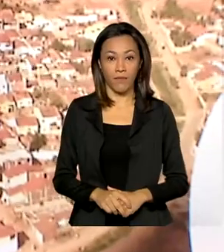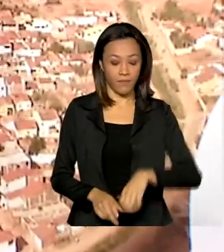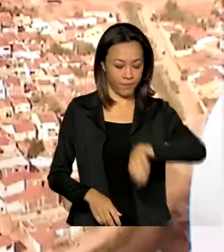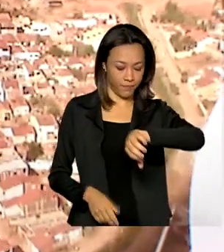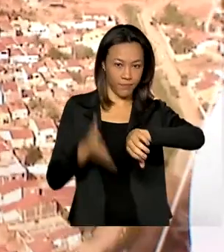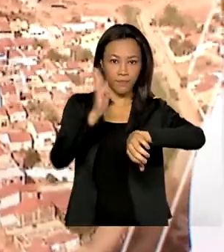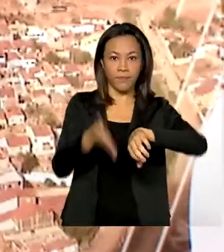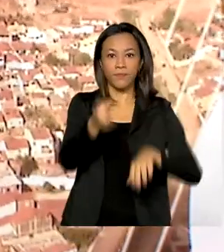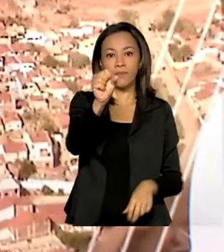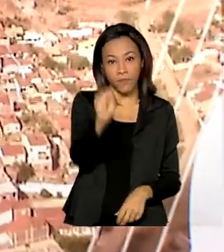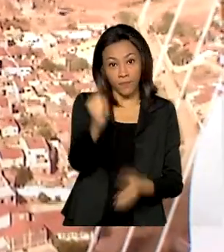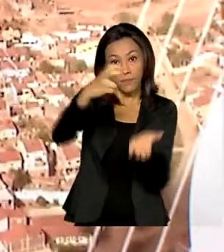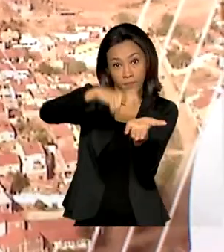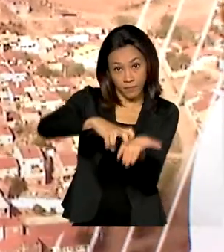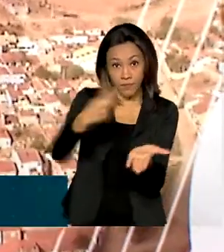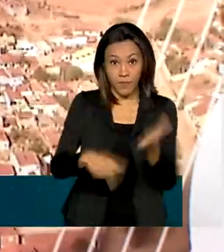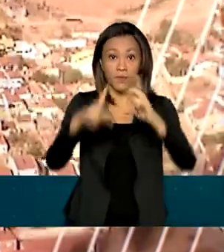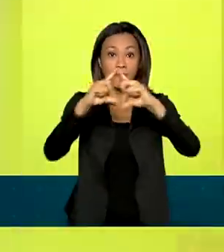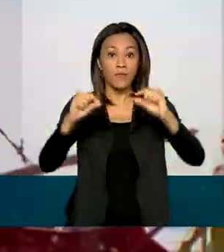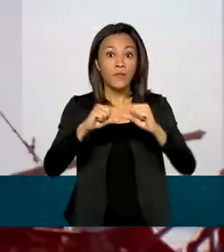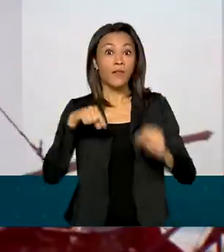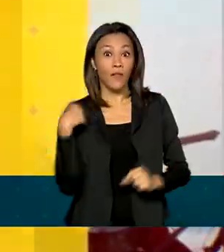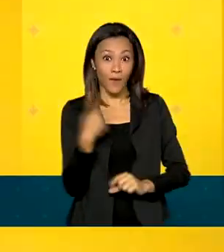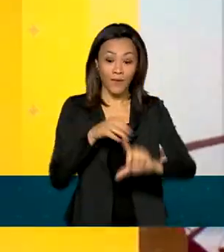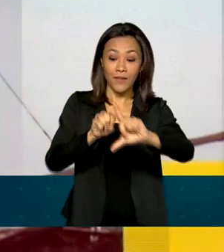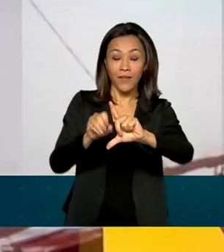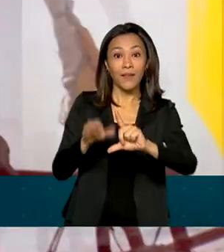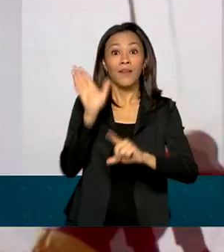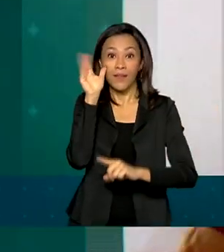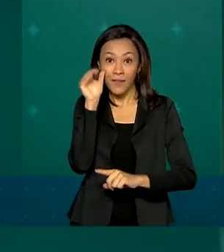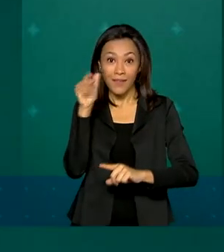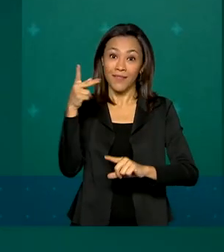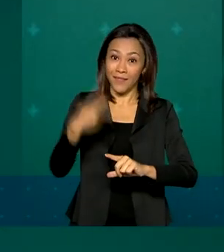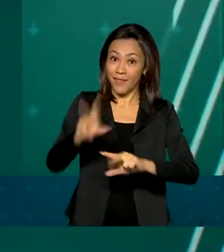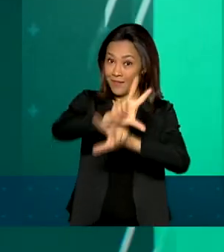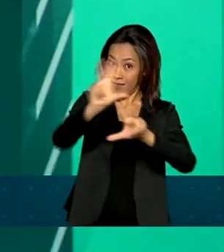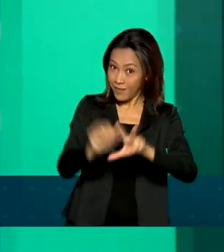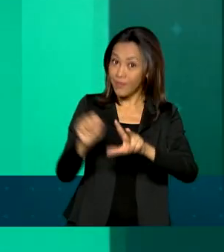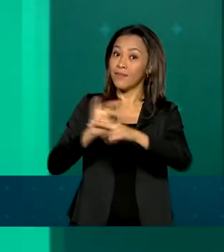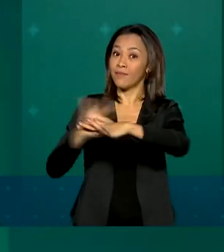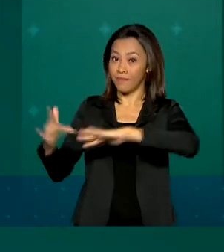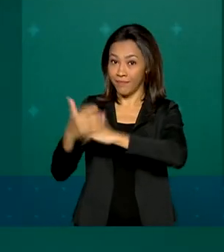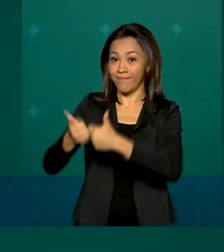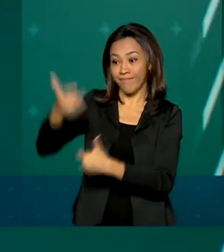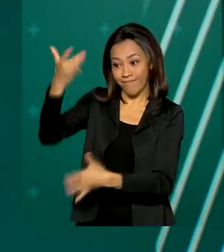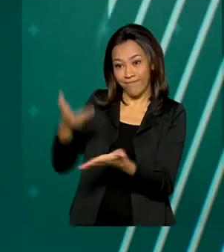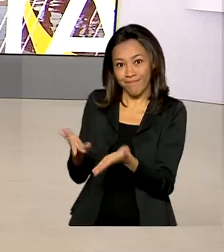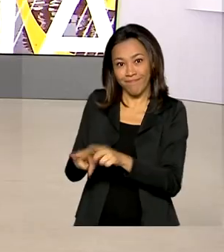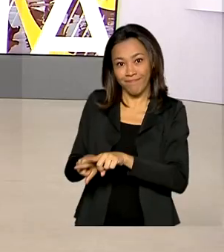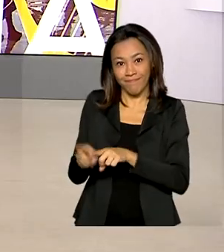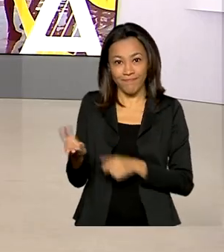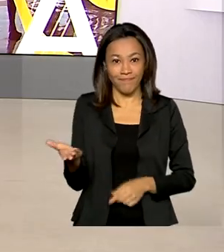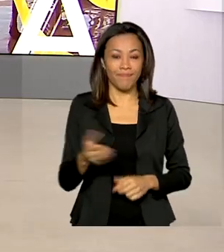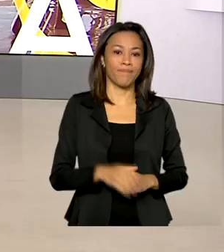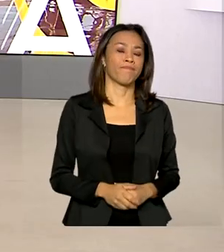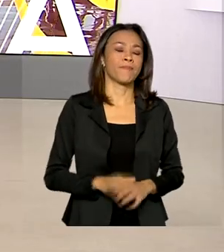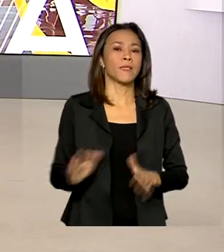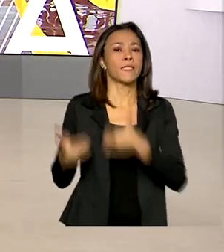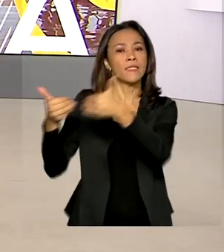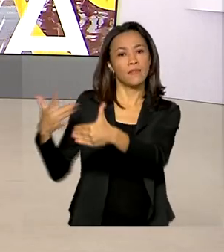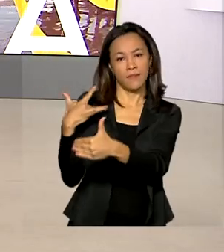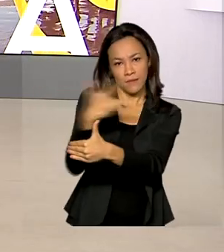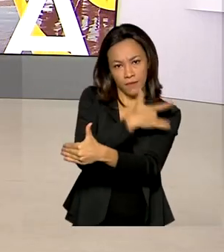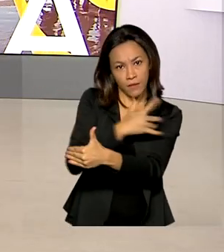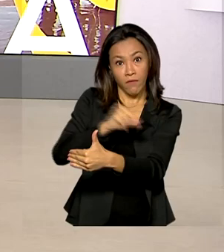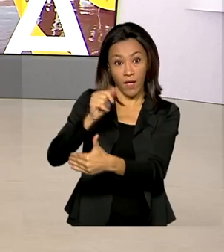São oito horas da manhã em Brasília. Nós estamos ao vivo pela TV Brasil e também pelas redes sociais. O Ministério da Saúde vai